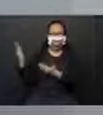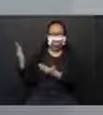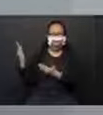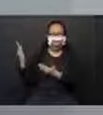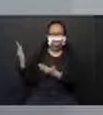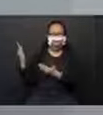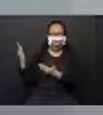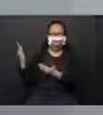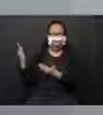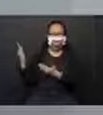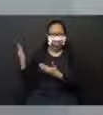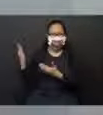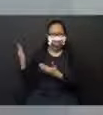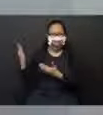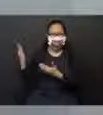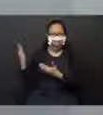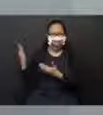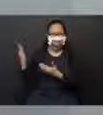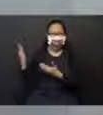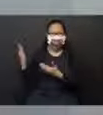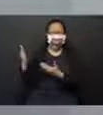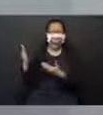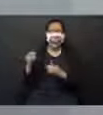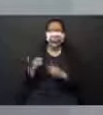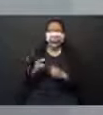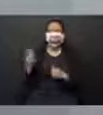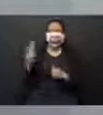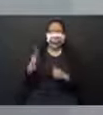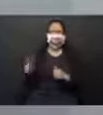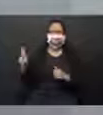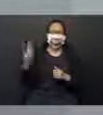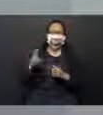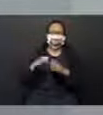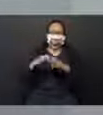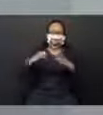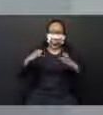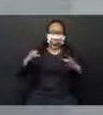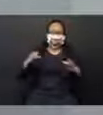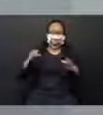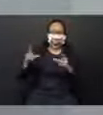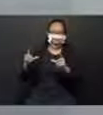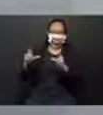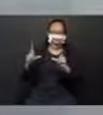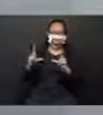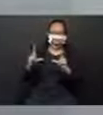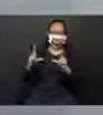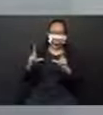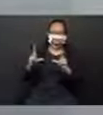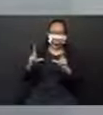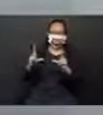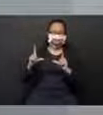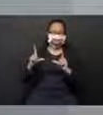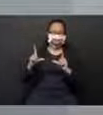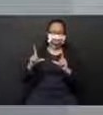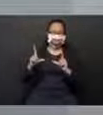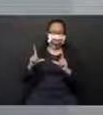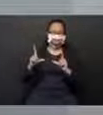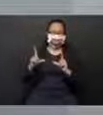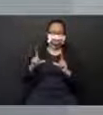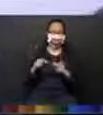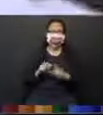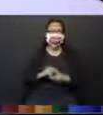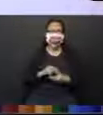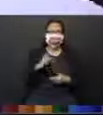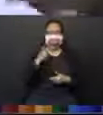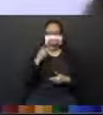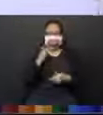instrumentos utilizados para ampliação de imagens? Eu quero ouvir. Eu não estou ouvindo muito. Fala um pouquinho mais